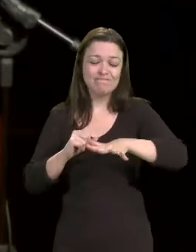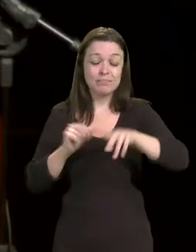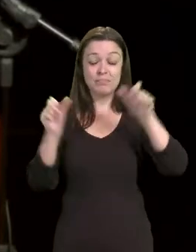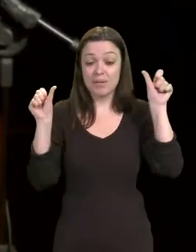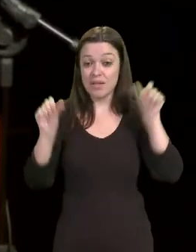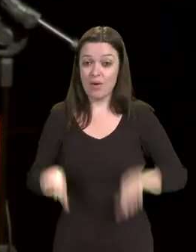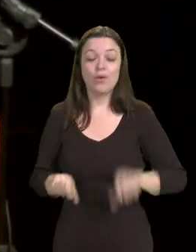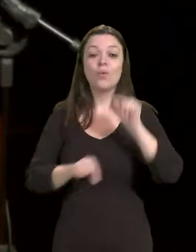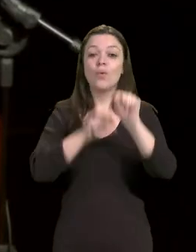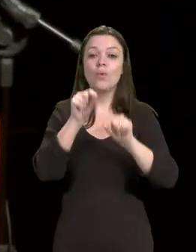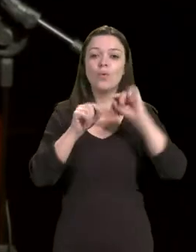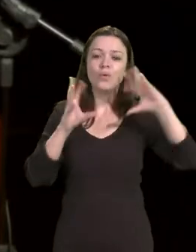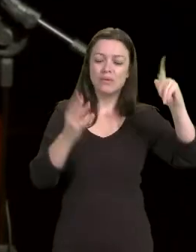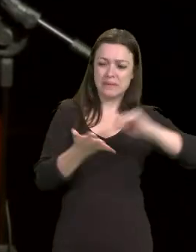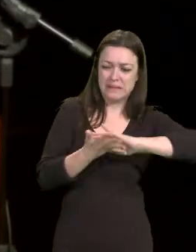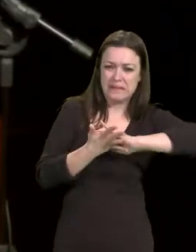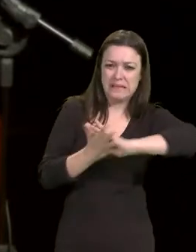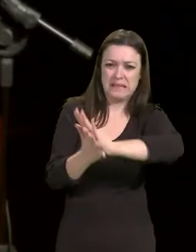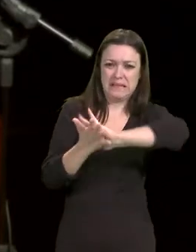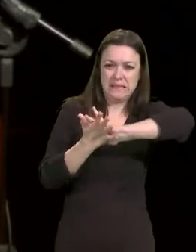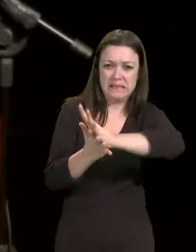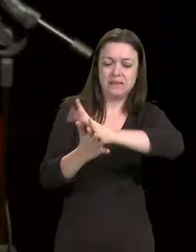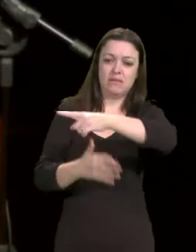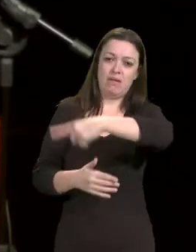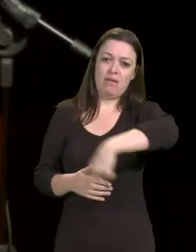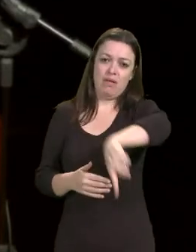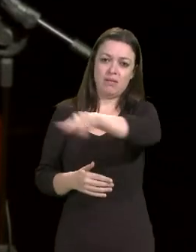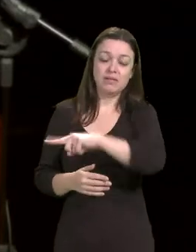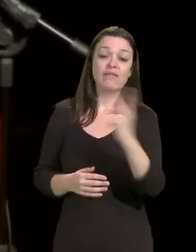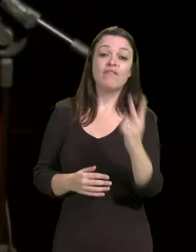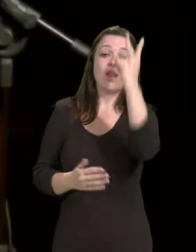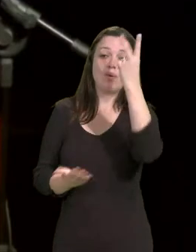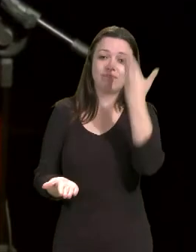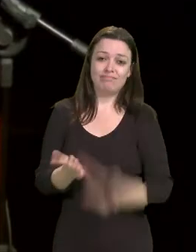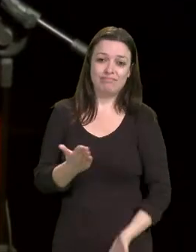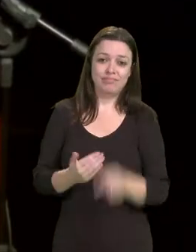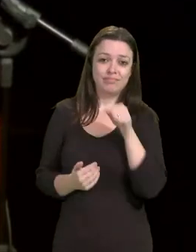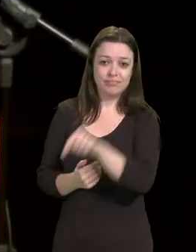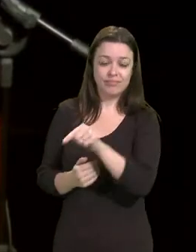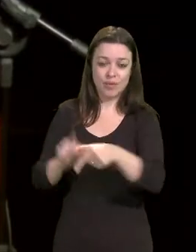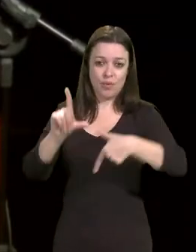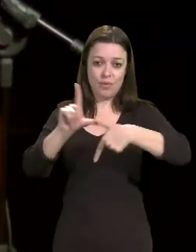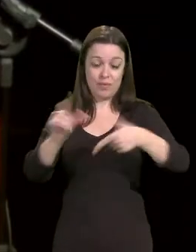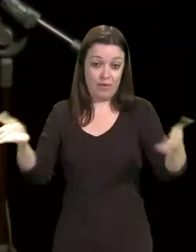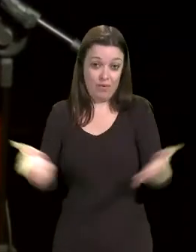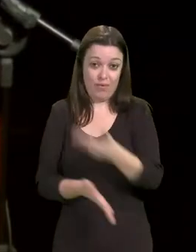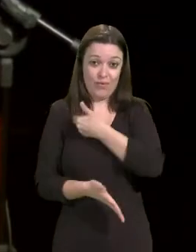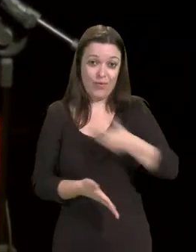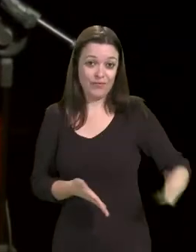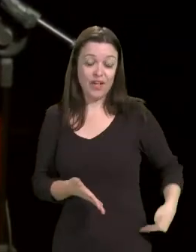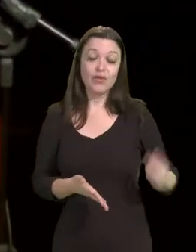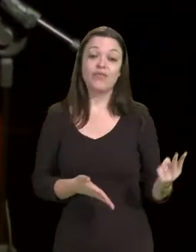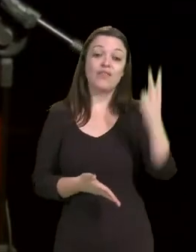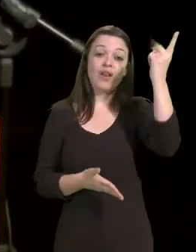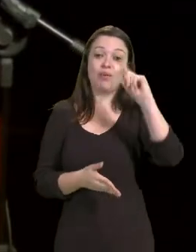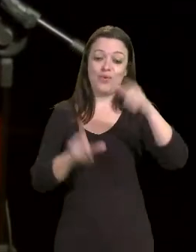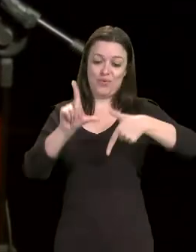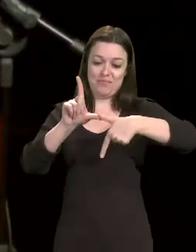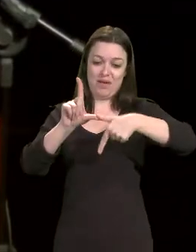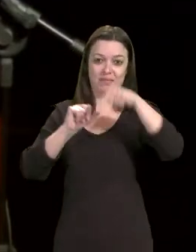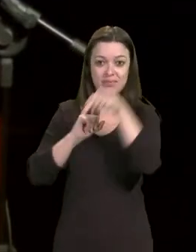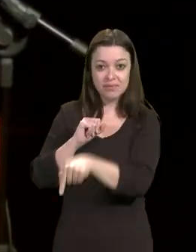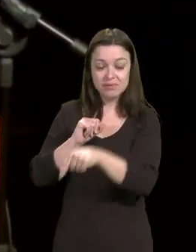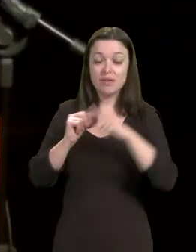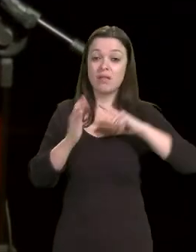forte retaliação e desvalorização por parte do atual governo. Onde, além do corte